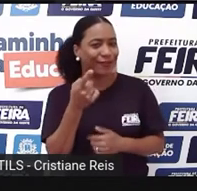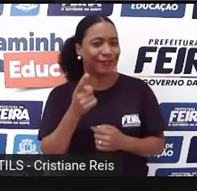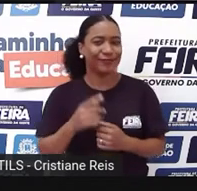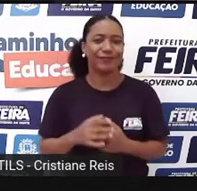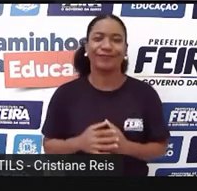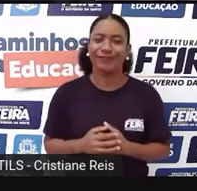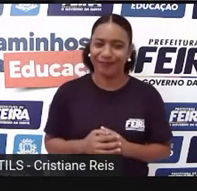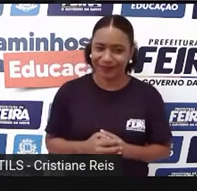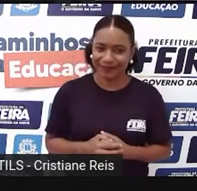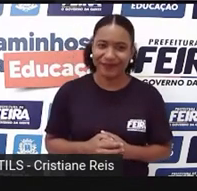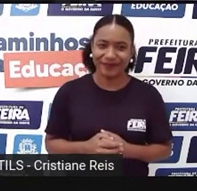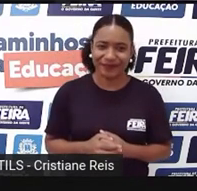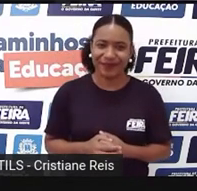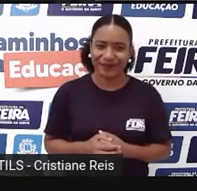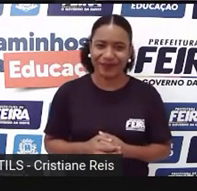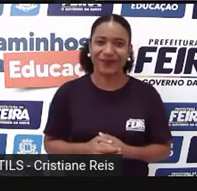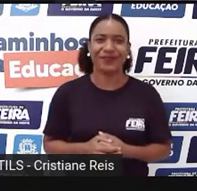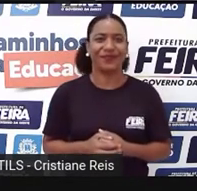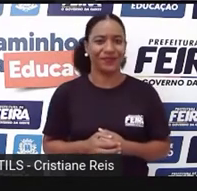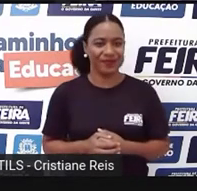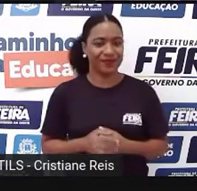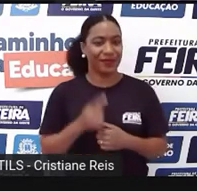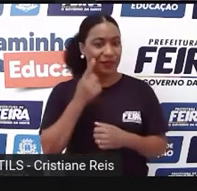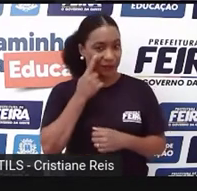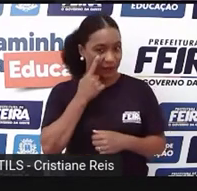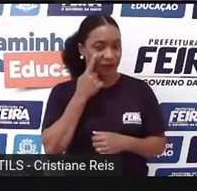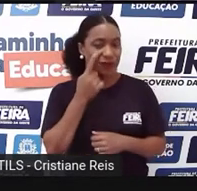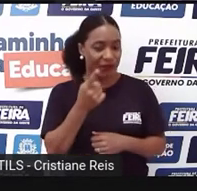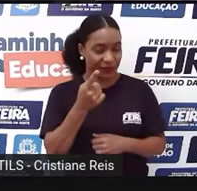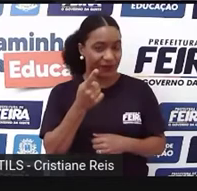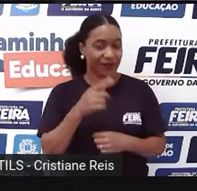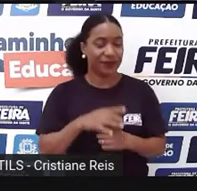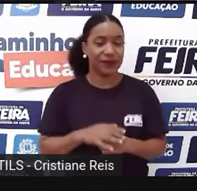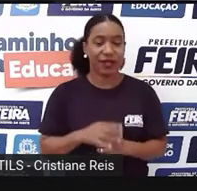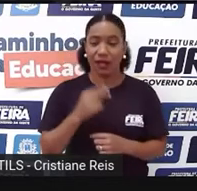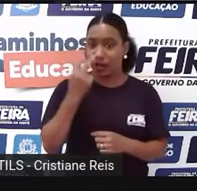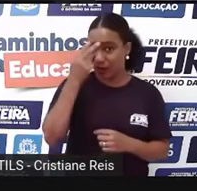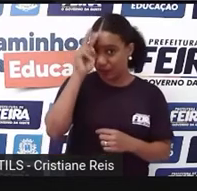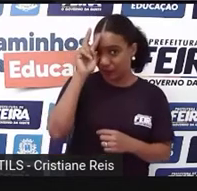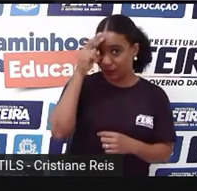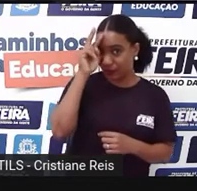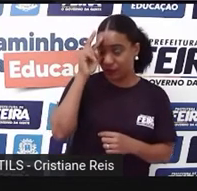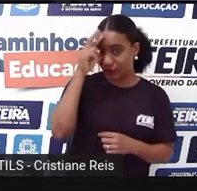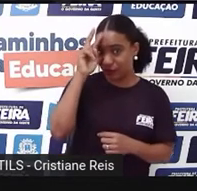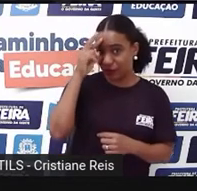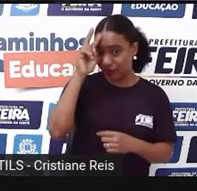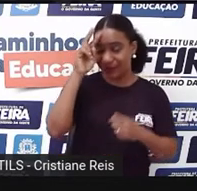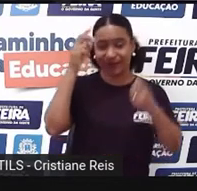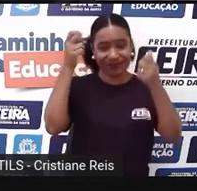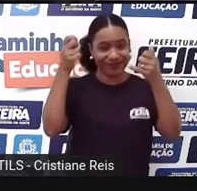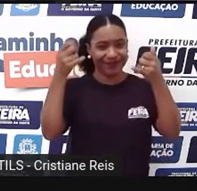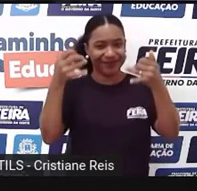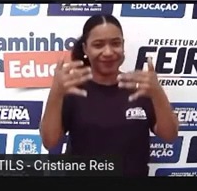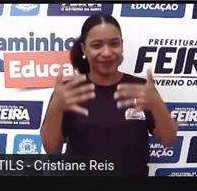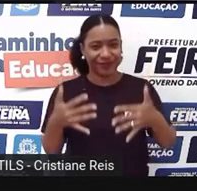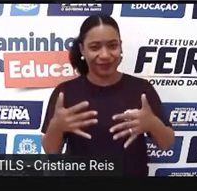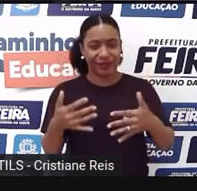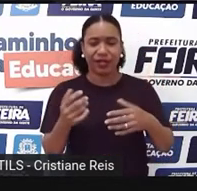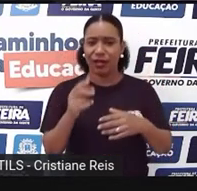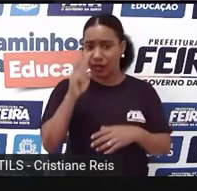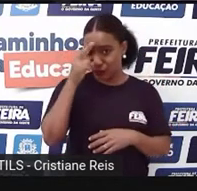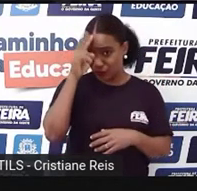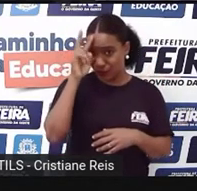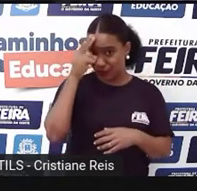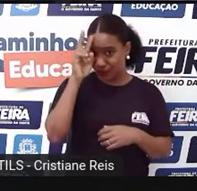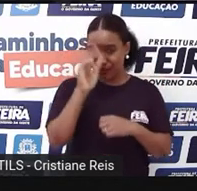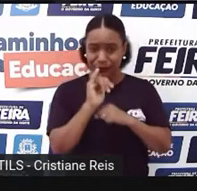Olha aqui. Storytelling. O que foi que nós vimos na aula anteriormente? Que Storytelling